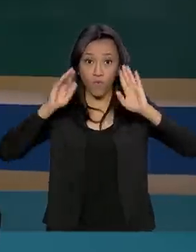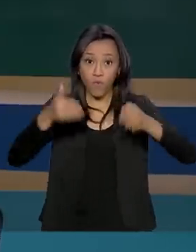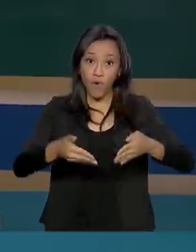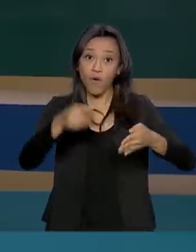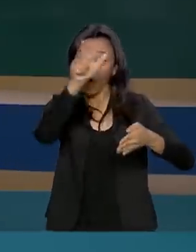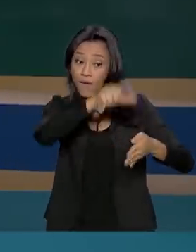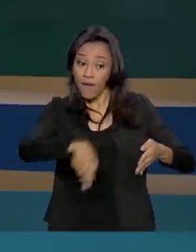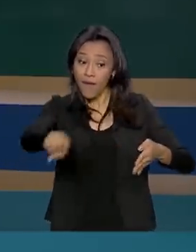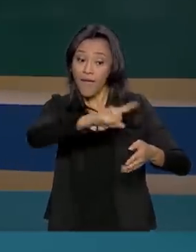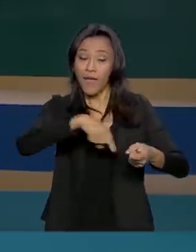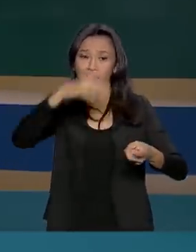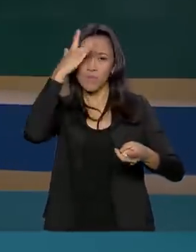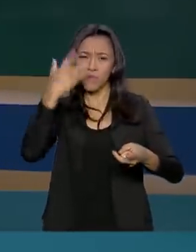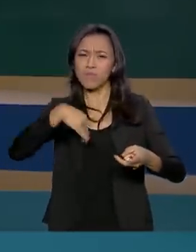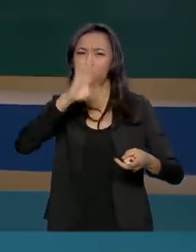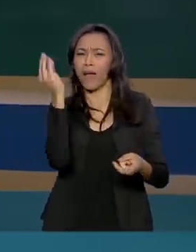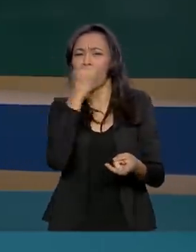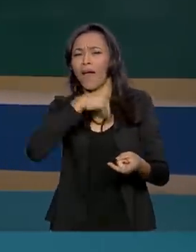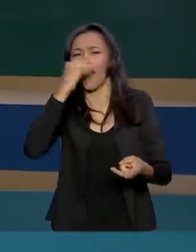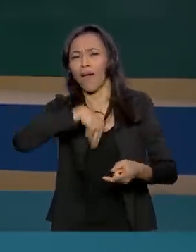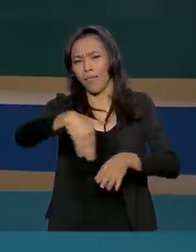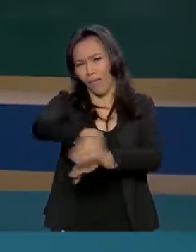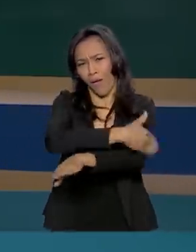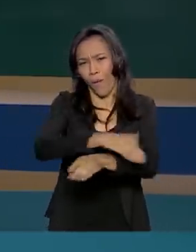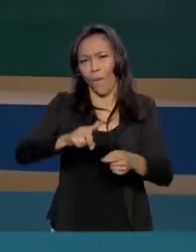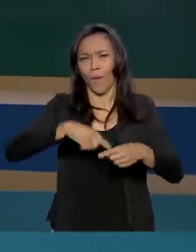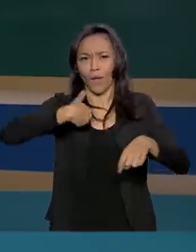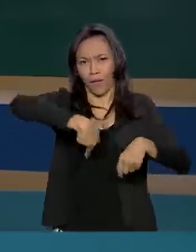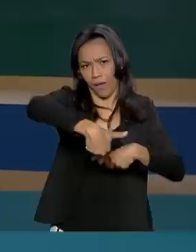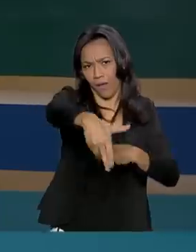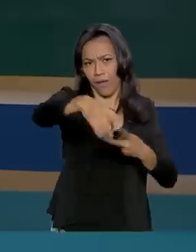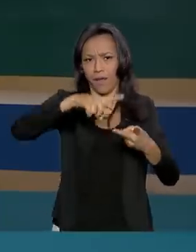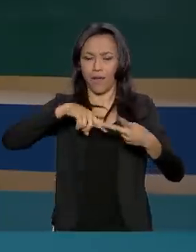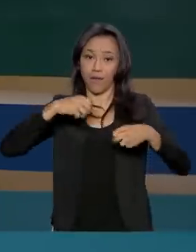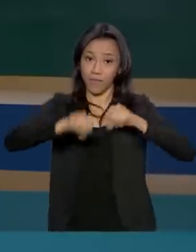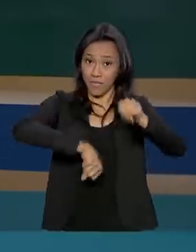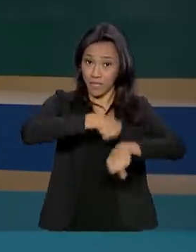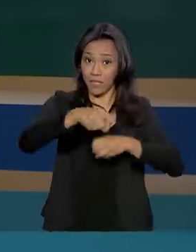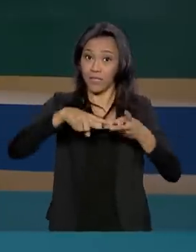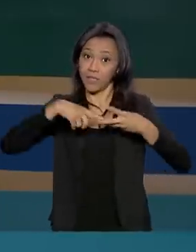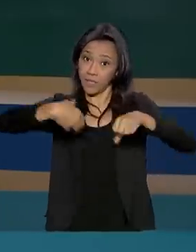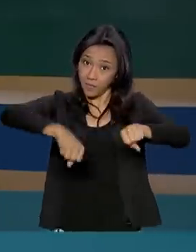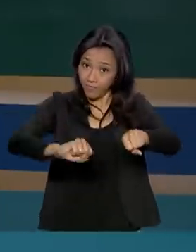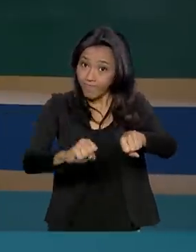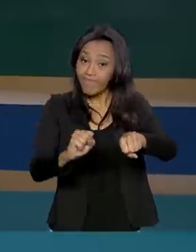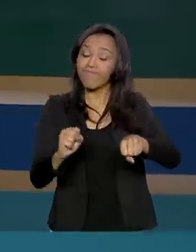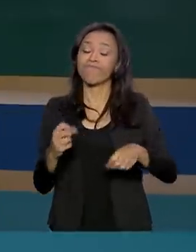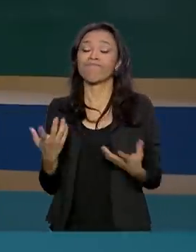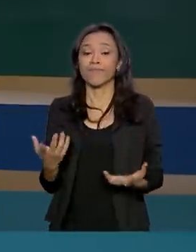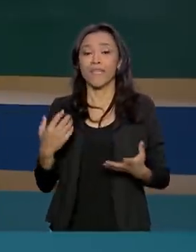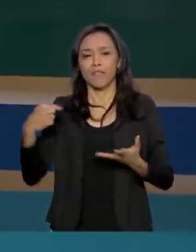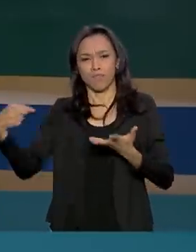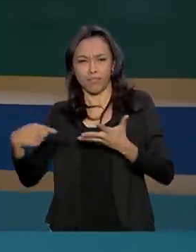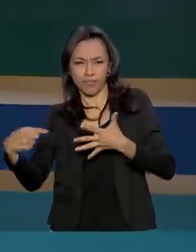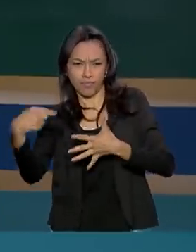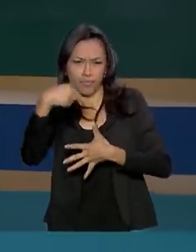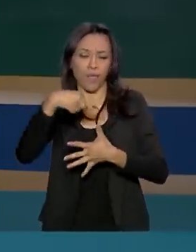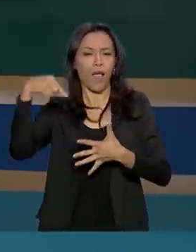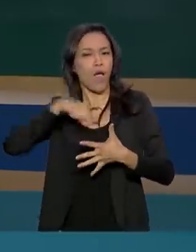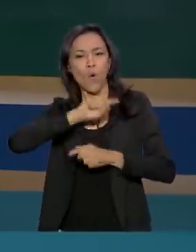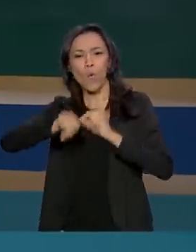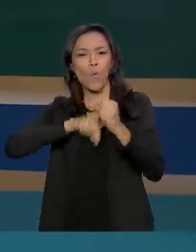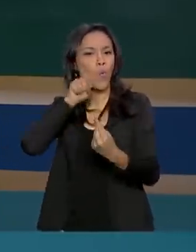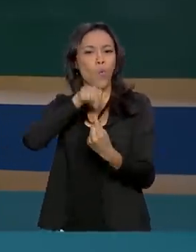considerados mais vulneráveis nas ruas. Pedestres, ciclistas e motociclistas. Ações integradas querem